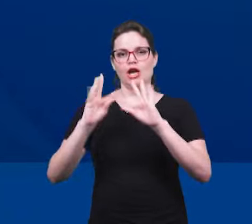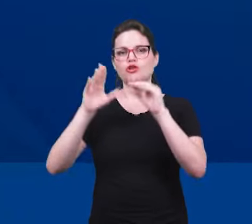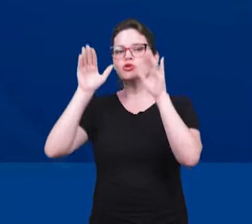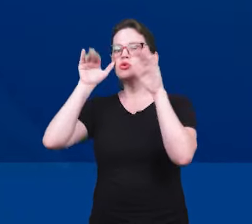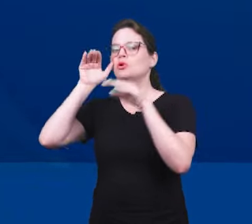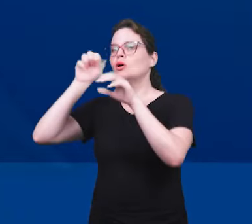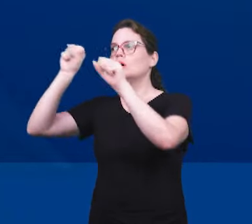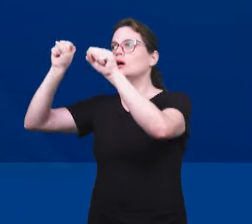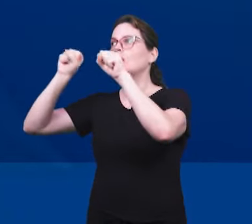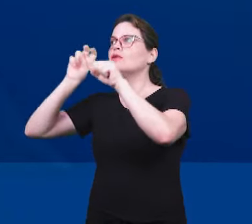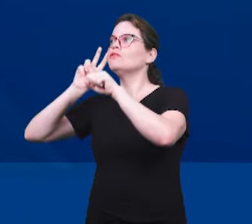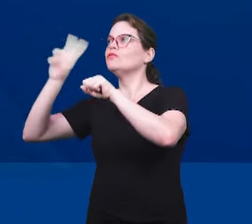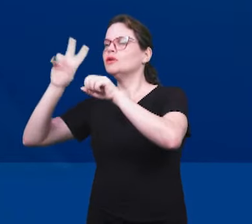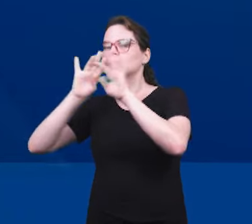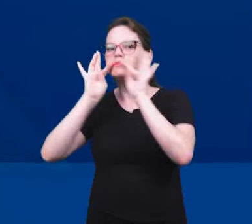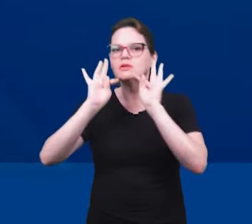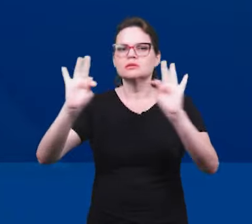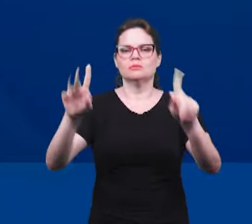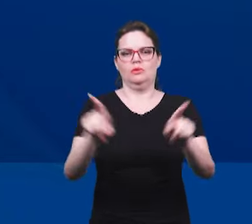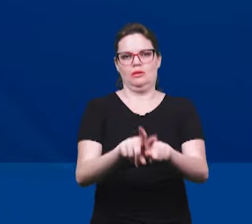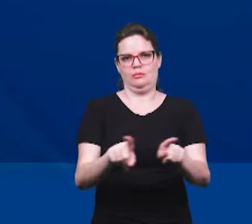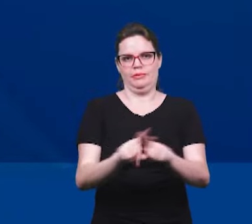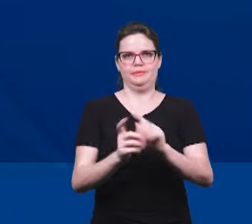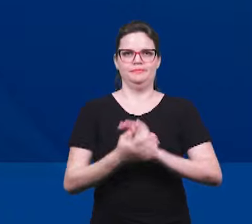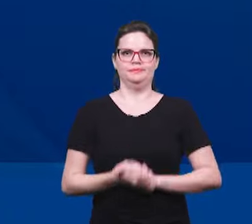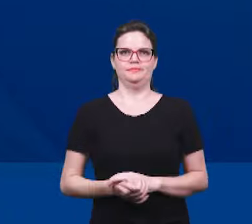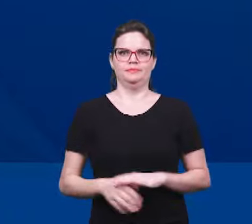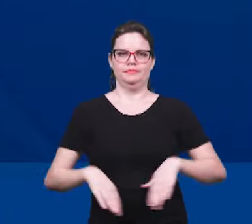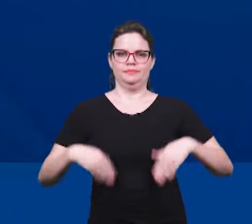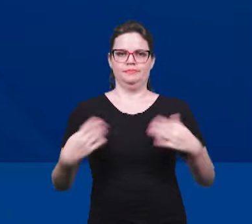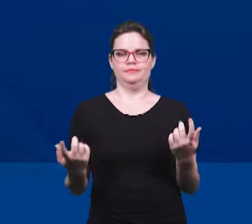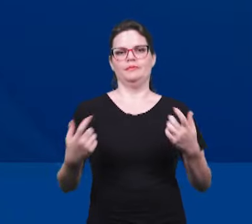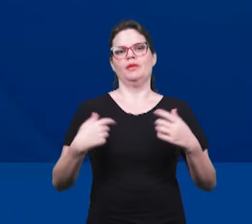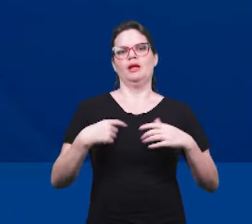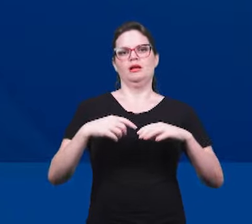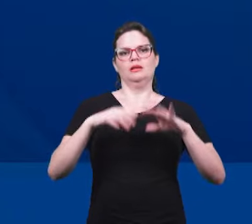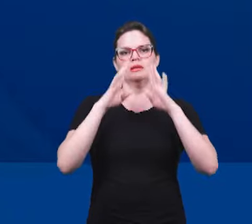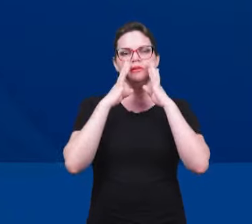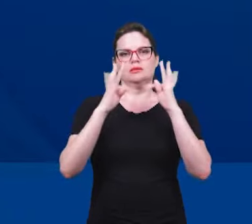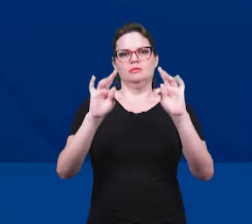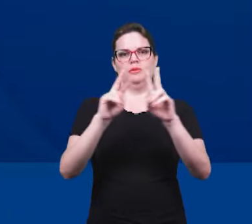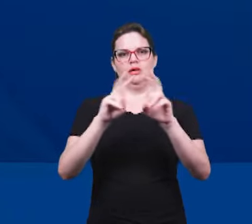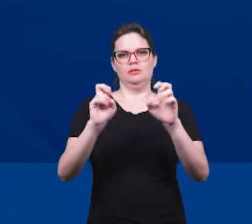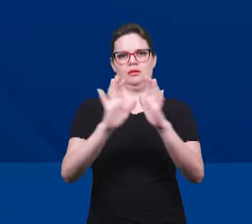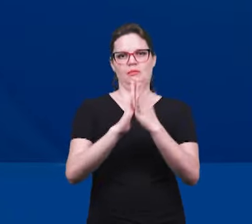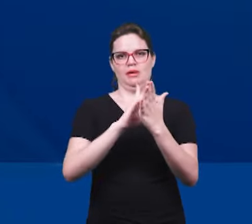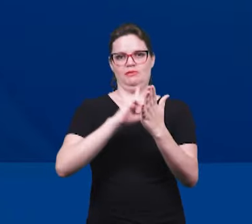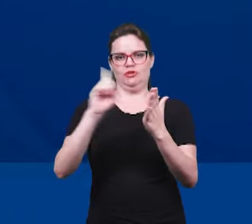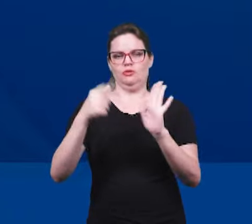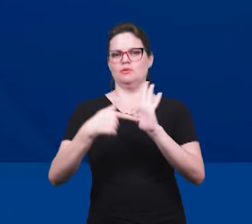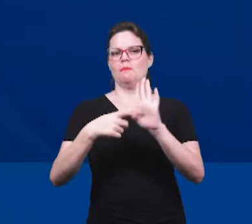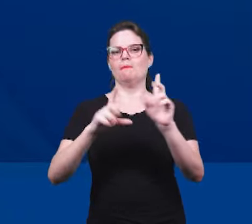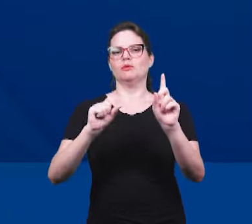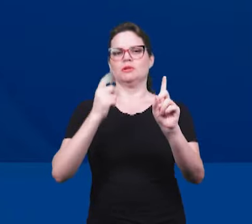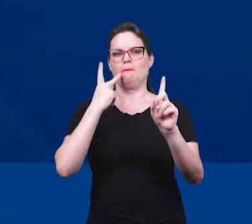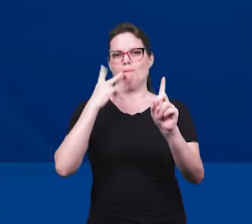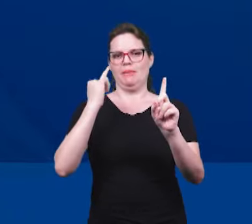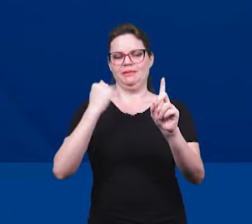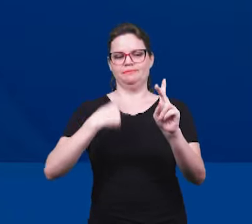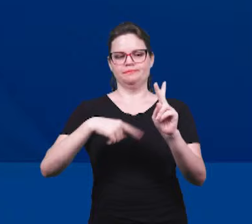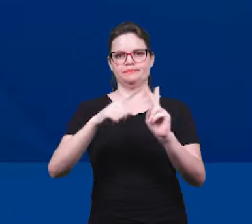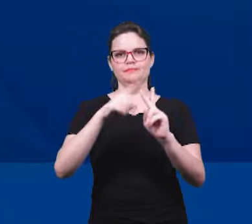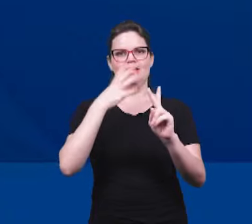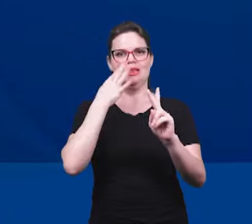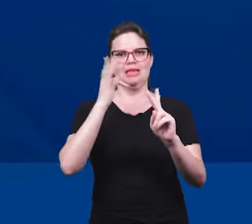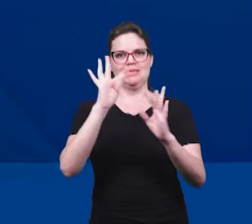O testemunho da palavra de Deus, que é o Pai. O testemunho de Jesus Cristo, que é o